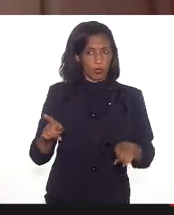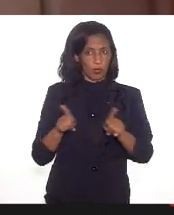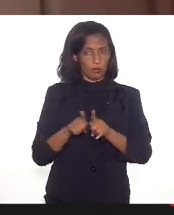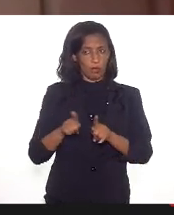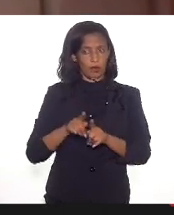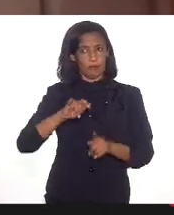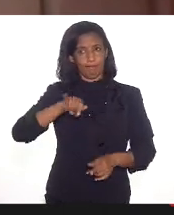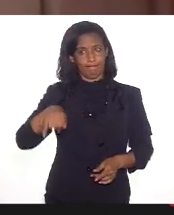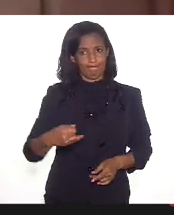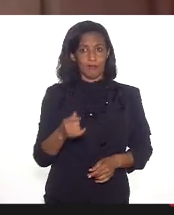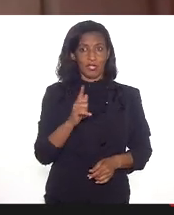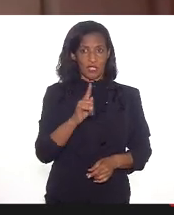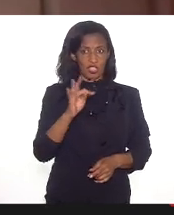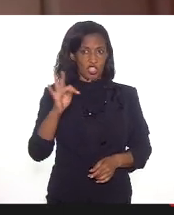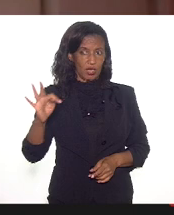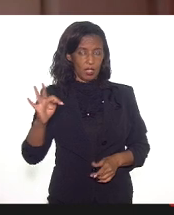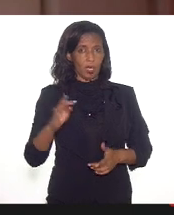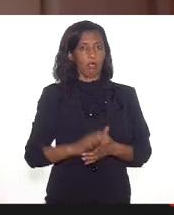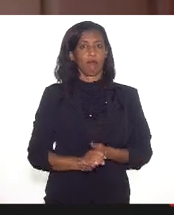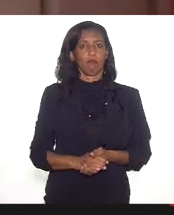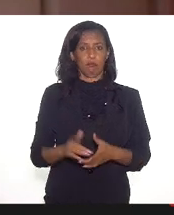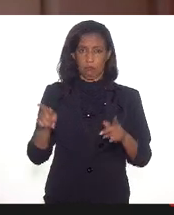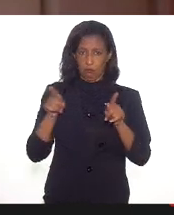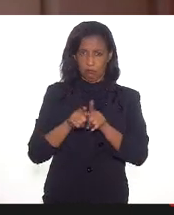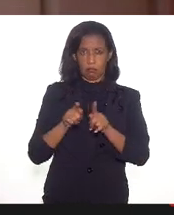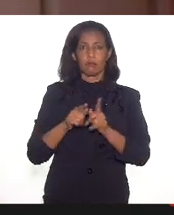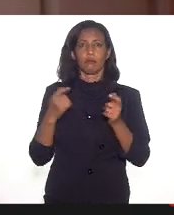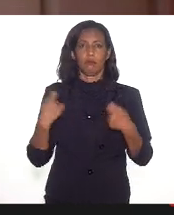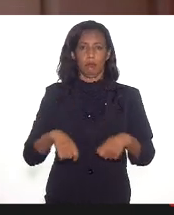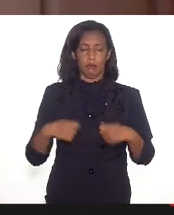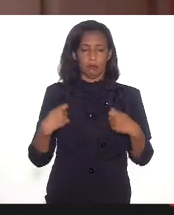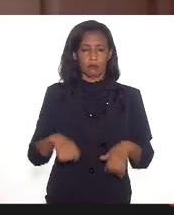aproveitar esse GT para já fazer essa